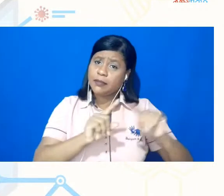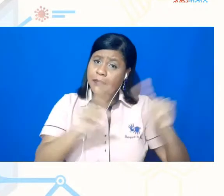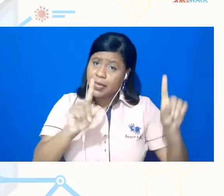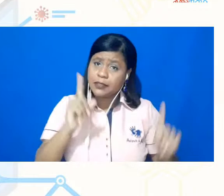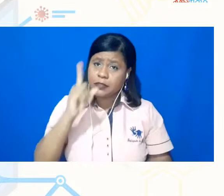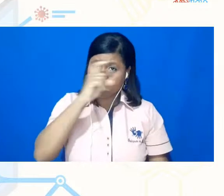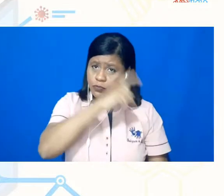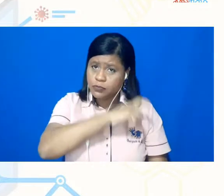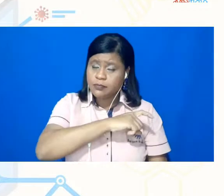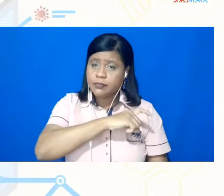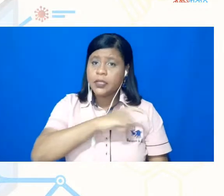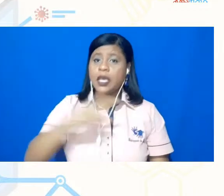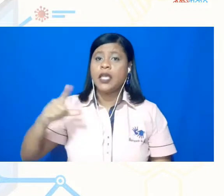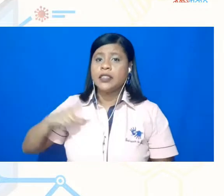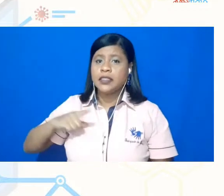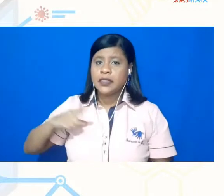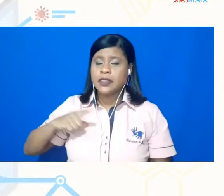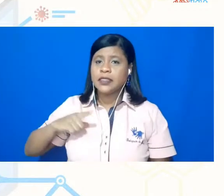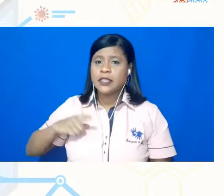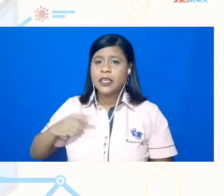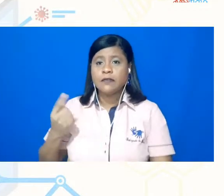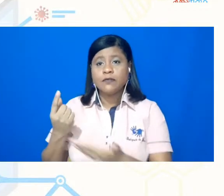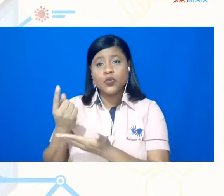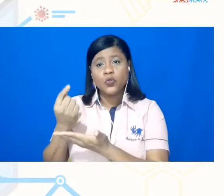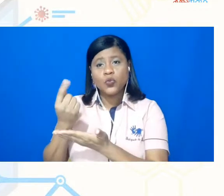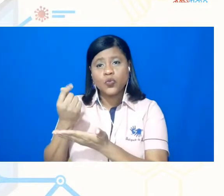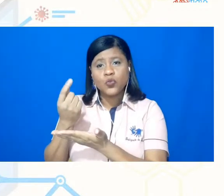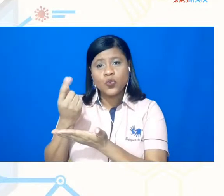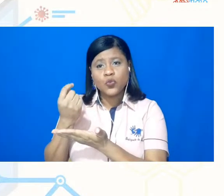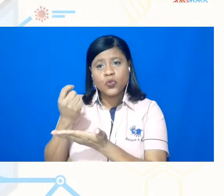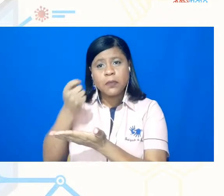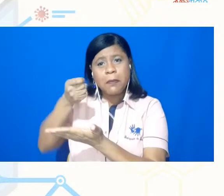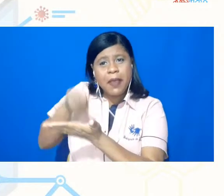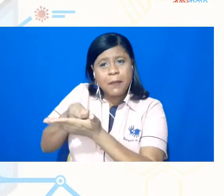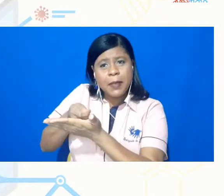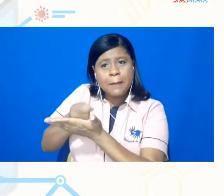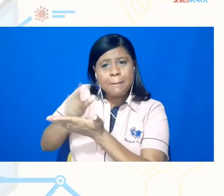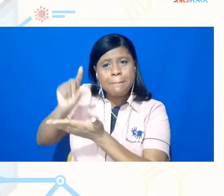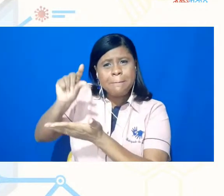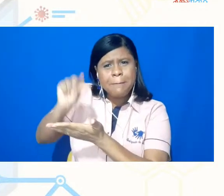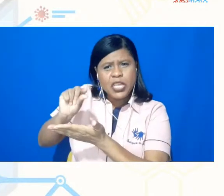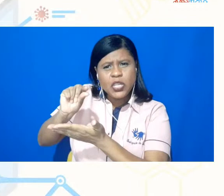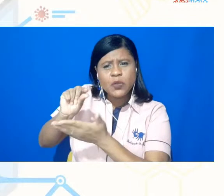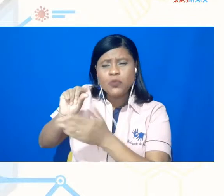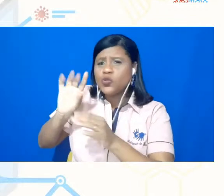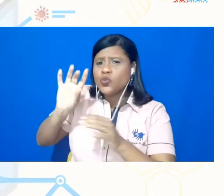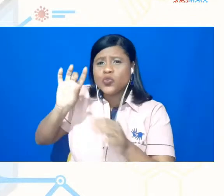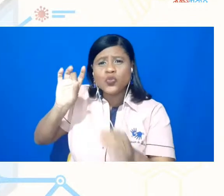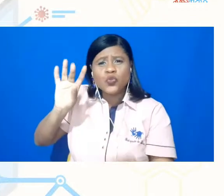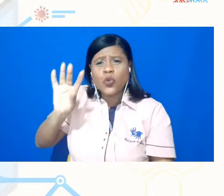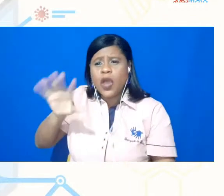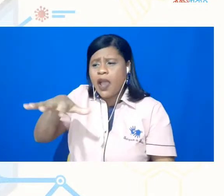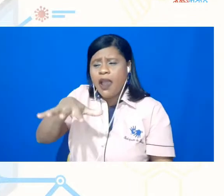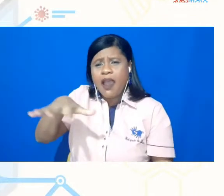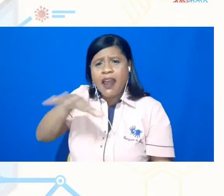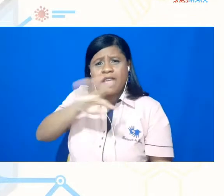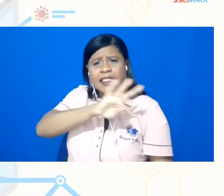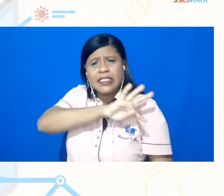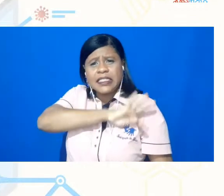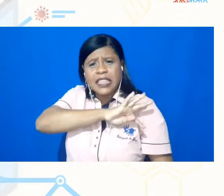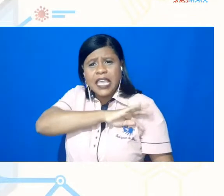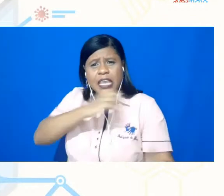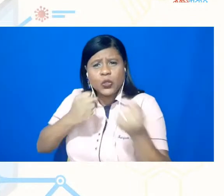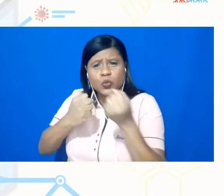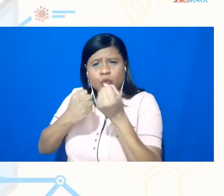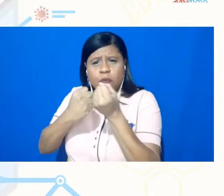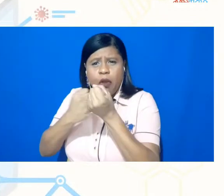tivemos um custeio que foi mínimo, né, foi mínimo apenas para algumas questões técnicas muito específicas, aliás, aproveito esse